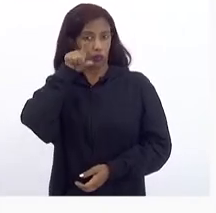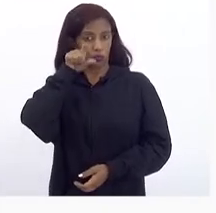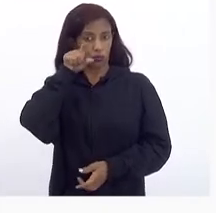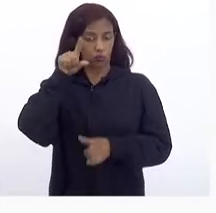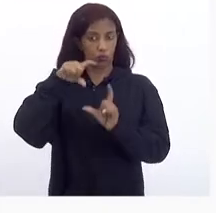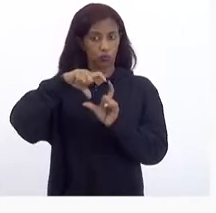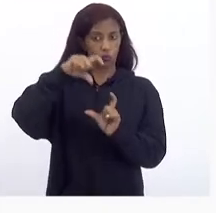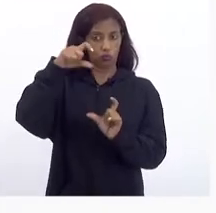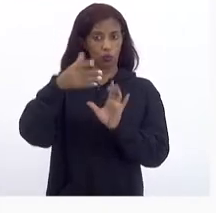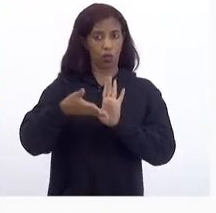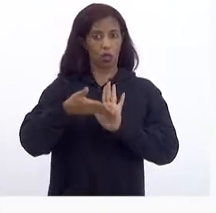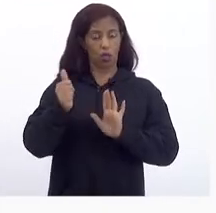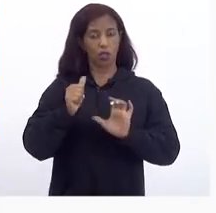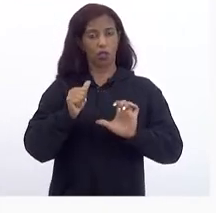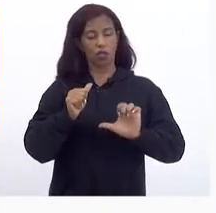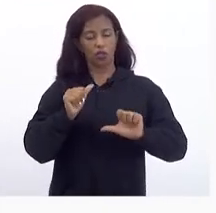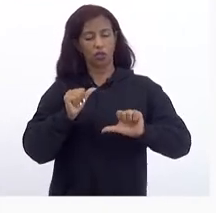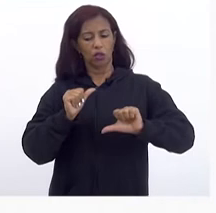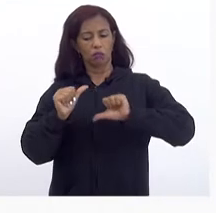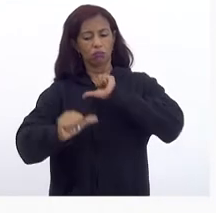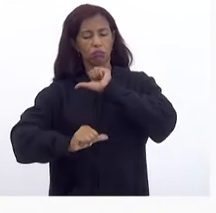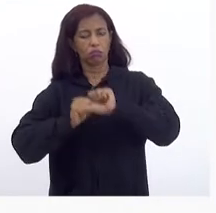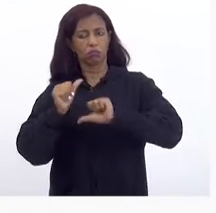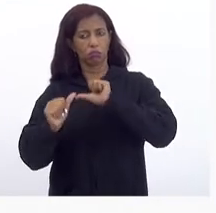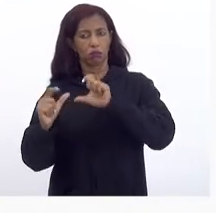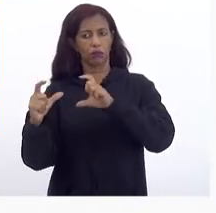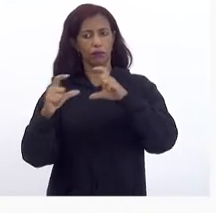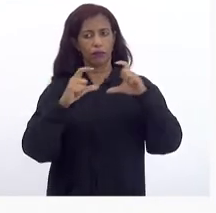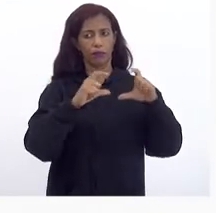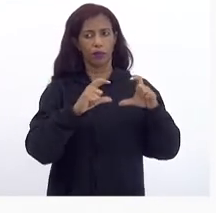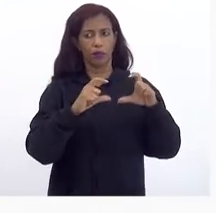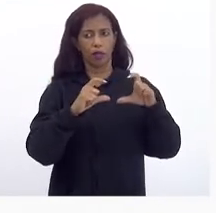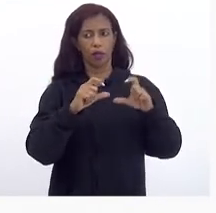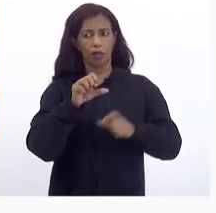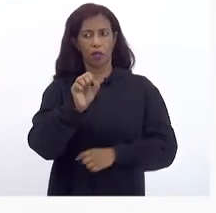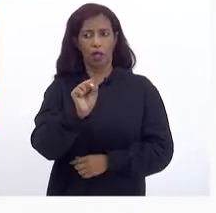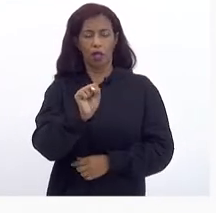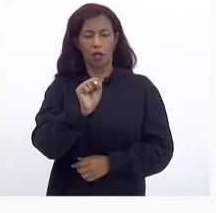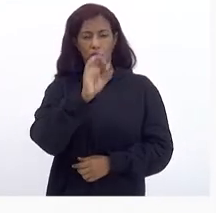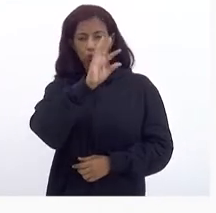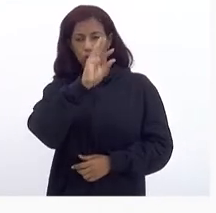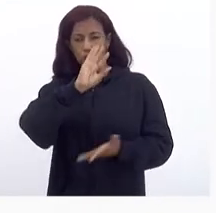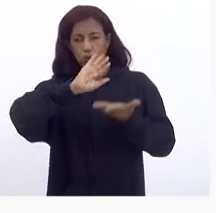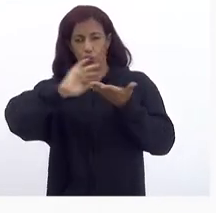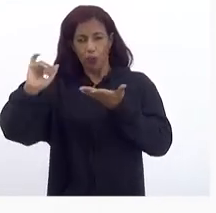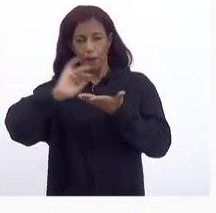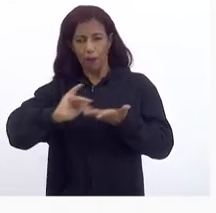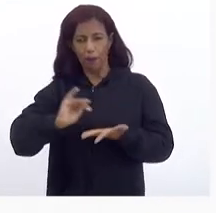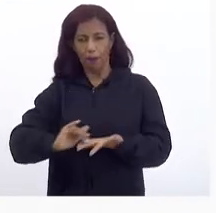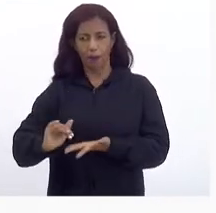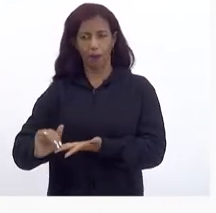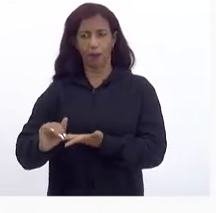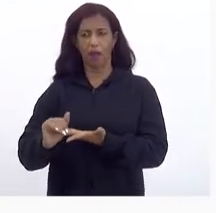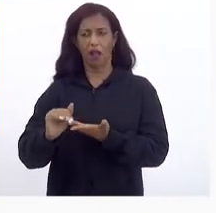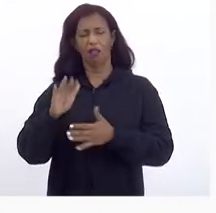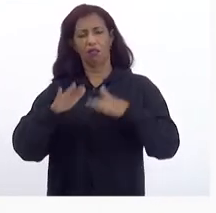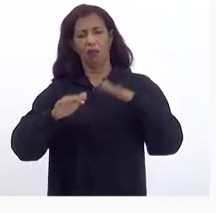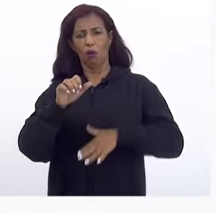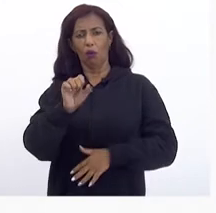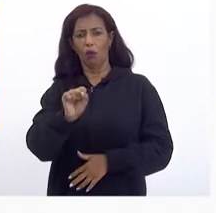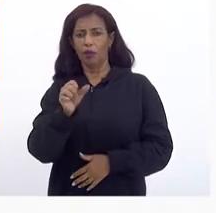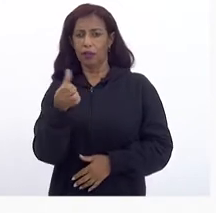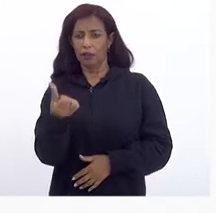Retirando as transferências Obrigatórias Dá uma receita líquida De 85 Bilhões 86 bilhões